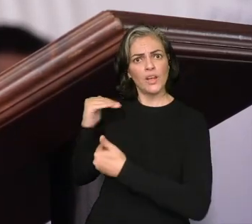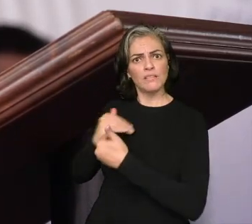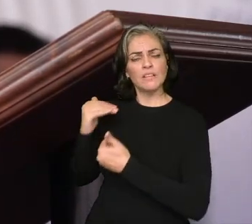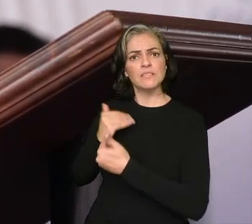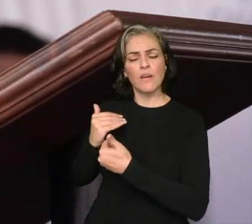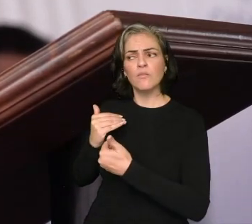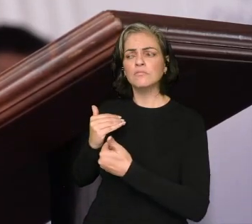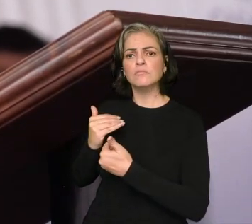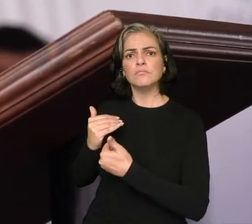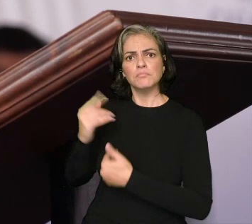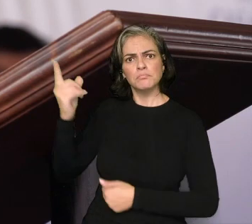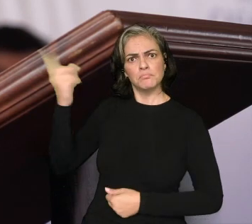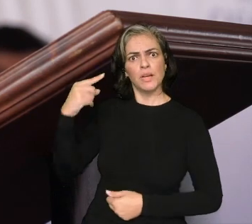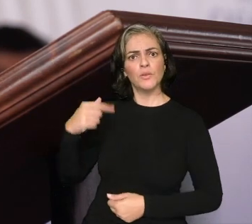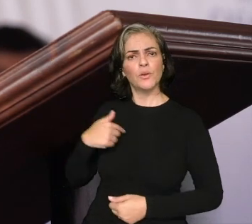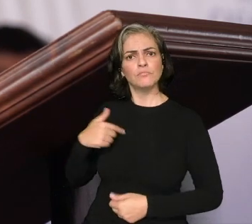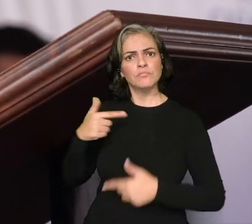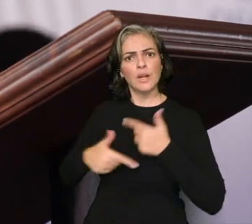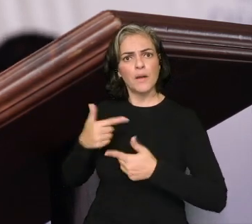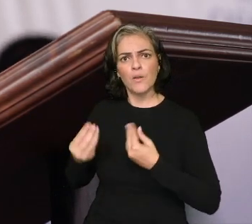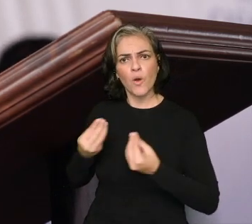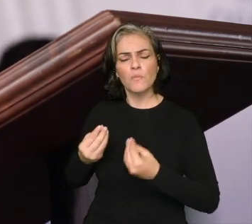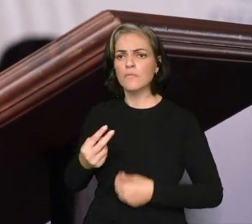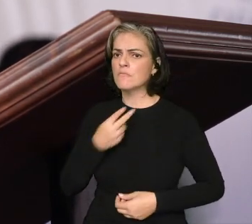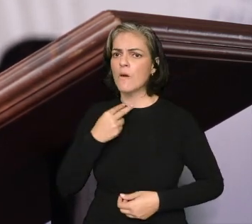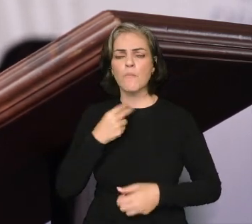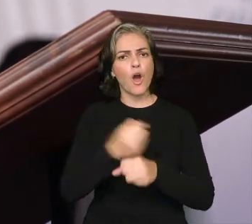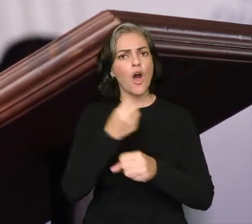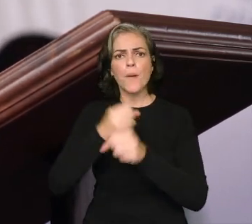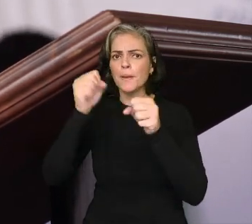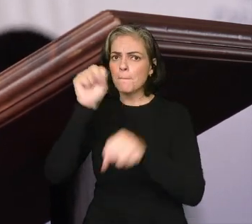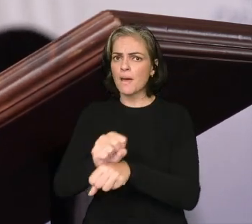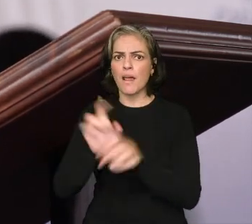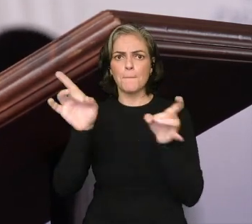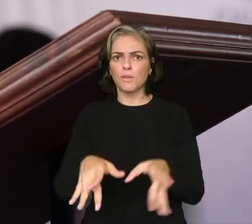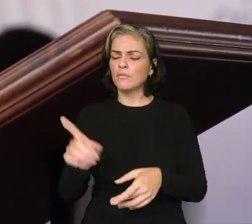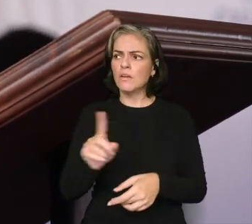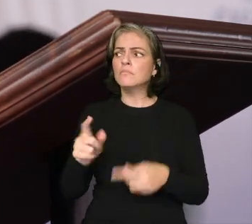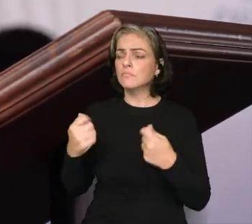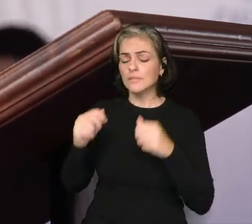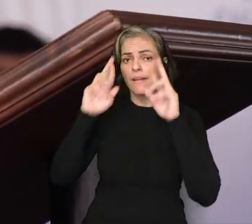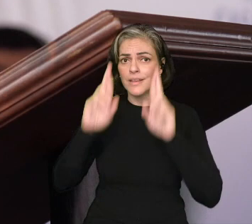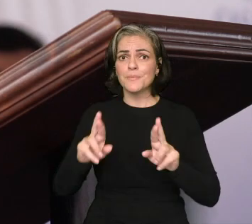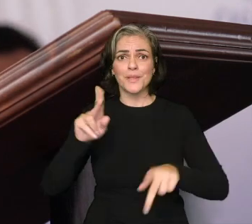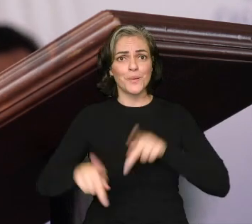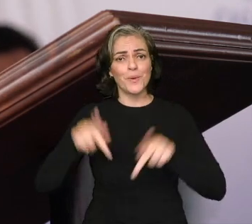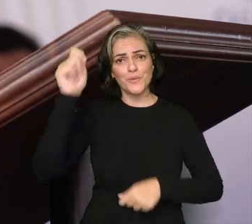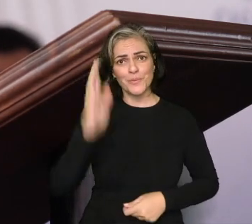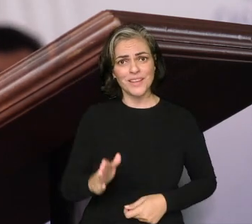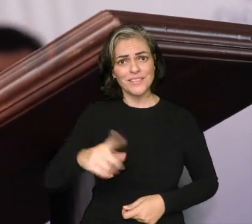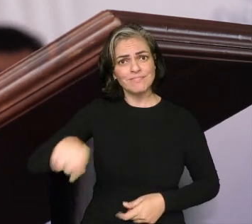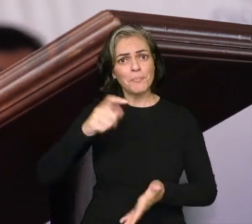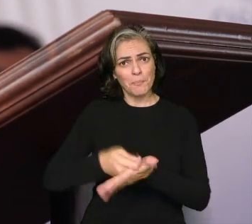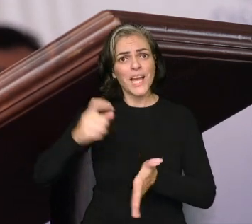pessoalmente, o presidente Bolsonaro. Não deixe obras paradas. Vamos respeitar o povo brasileiro